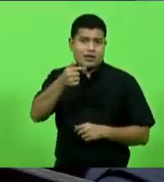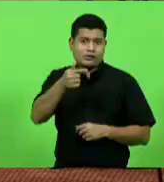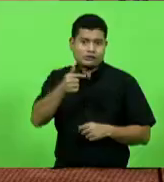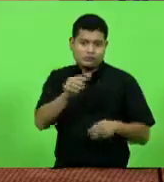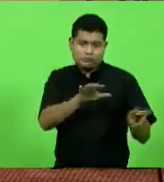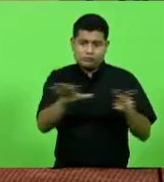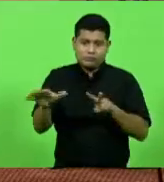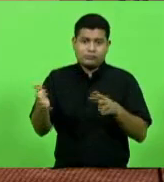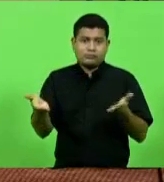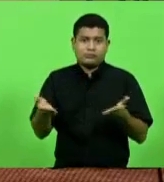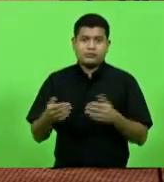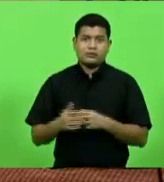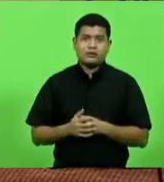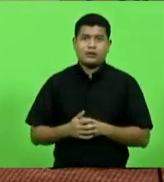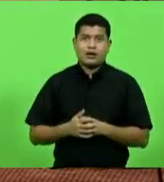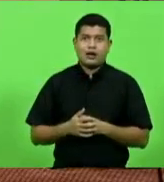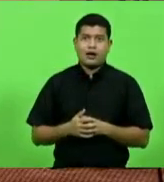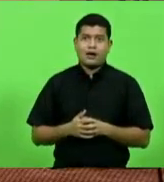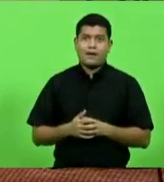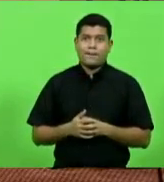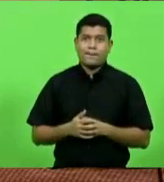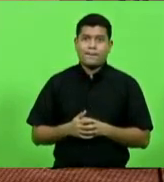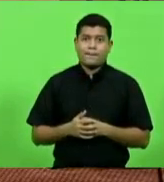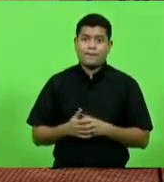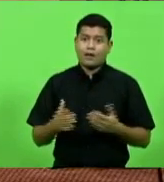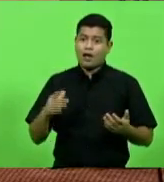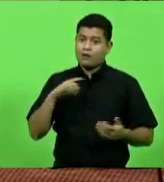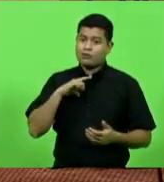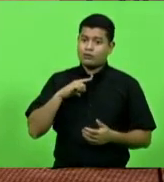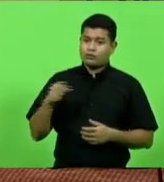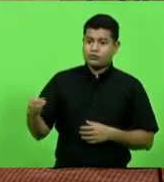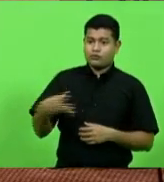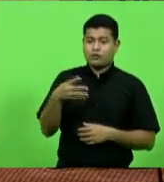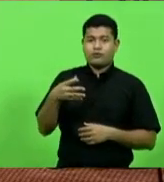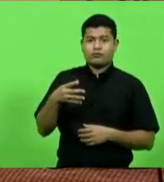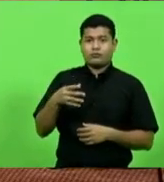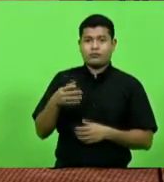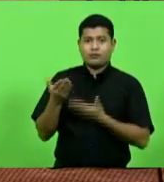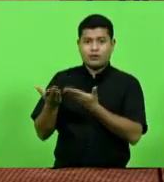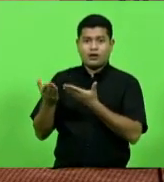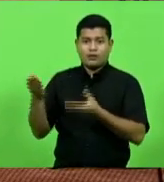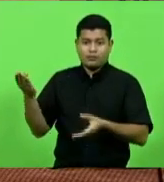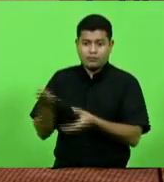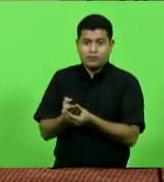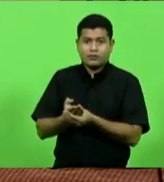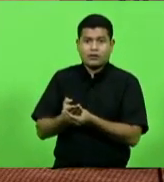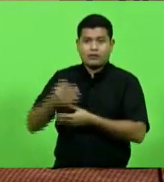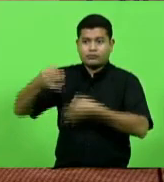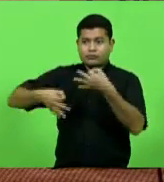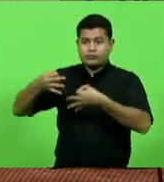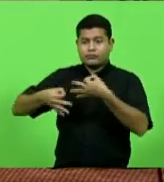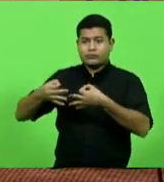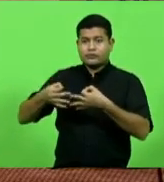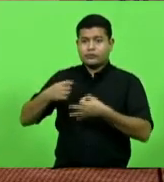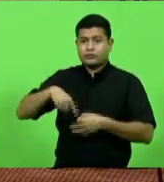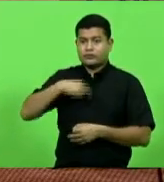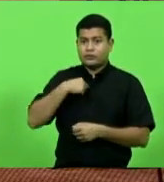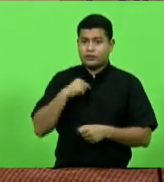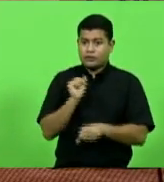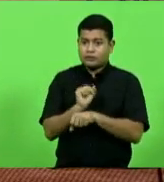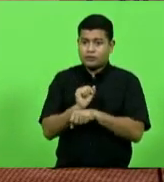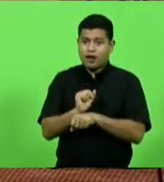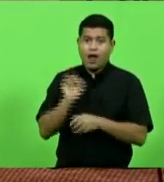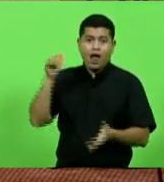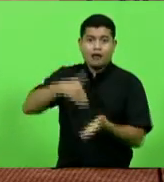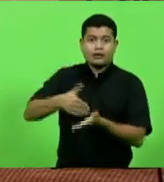É que nós temos agora um fato novo, nós temos uma ação judicial no STF, a qual está sob júdice, por isso que esse prazo nós esperávamos até sexta-feira